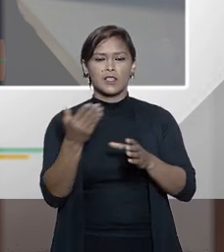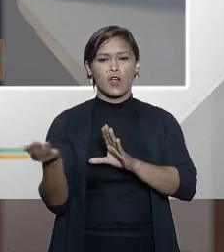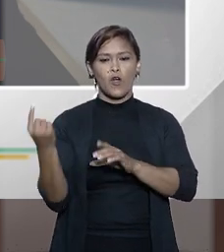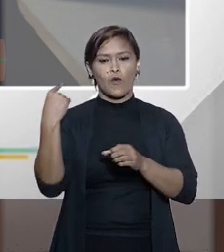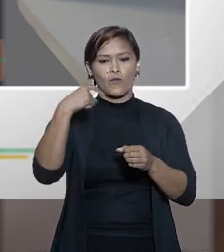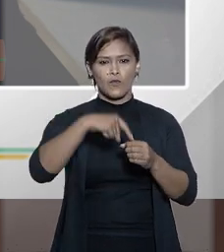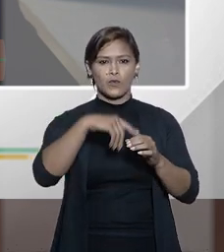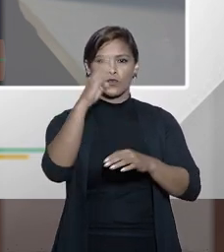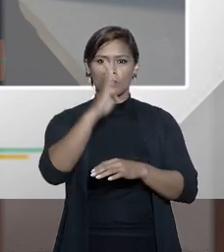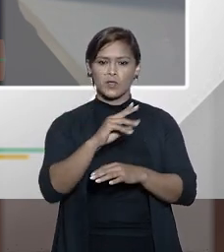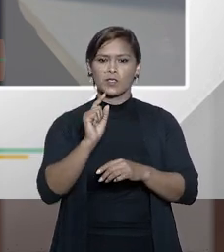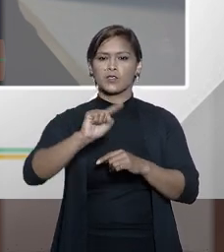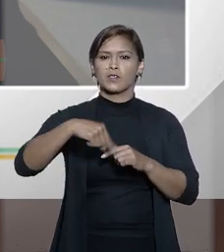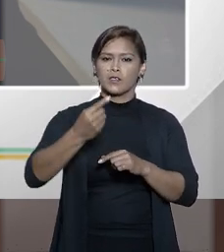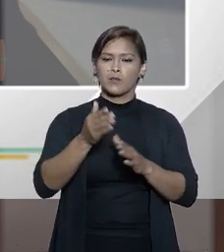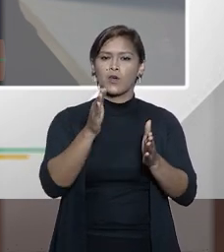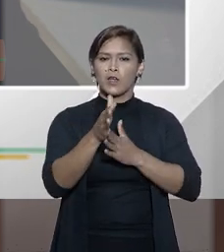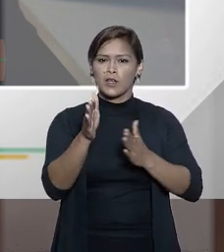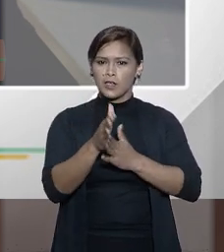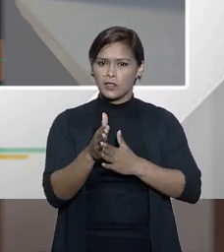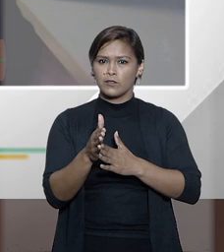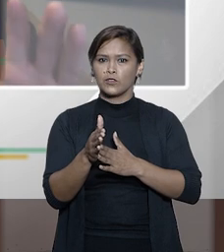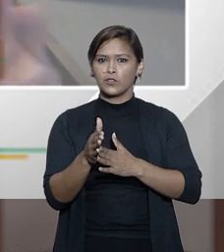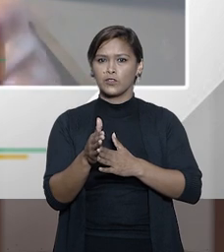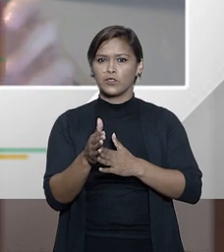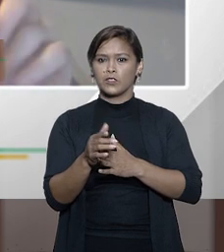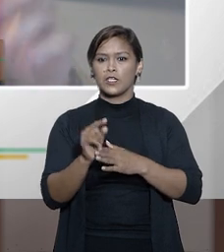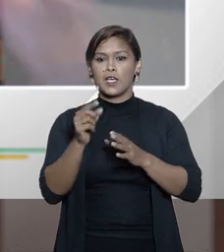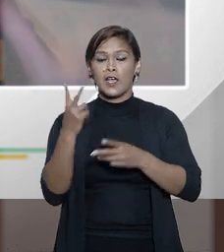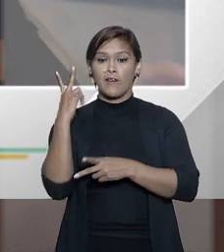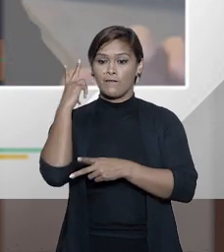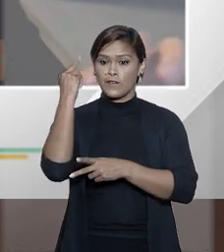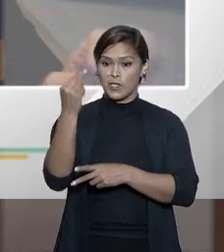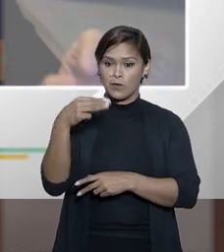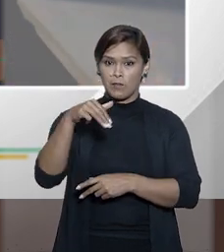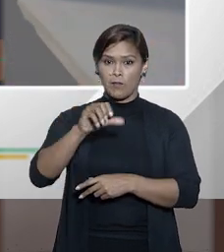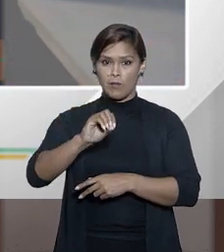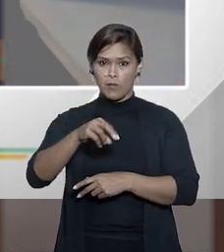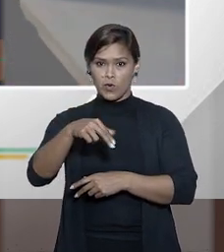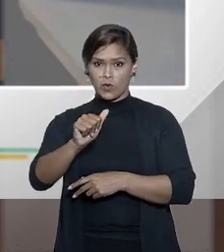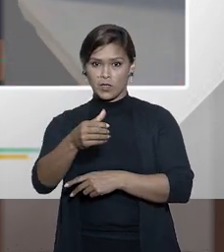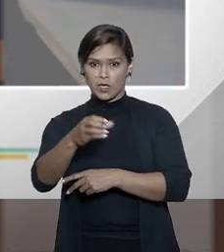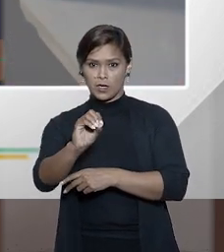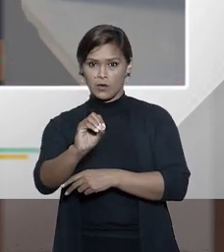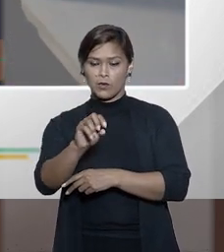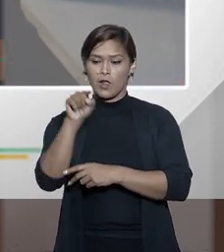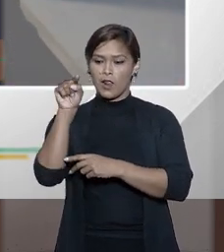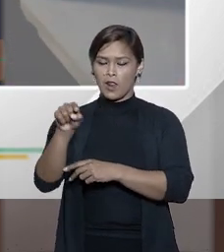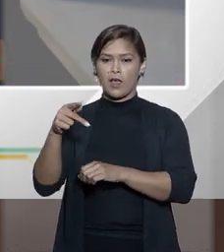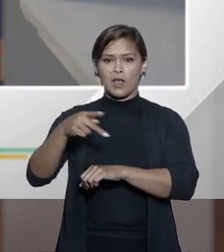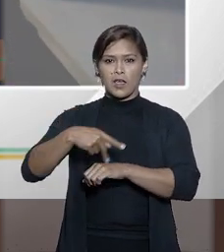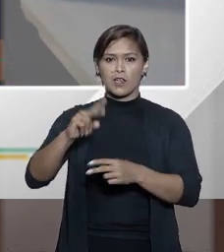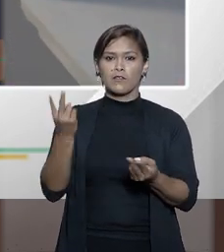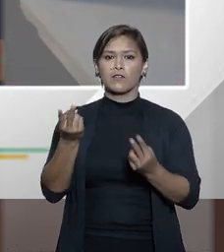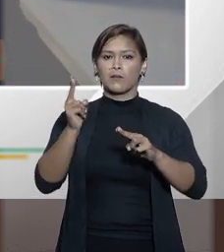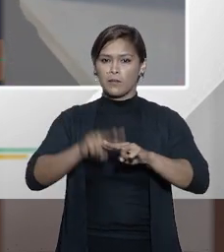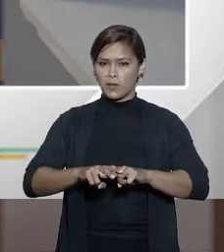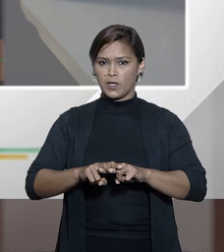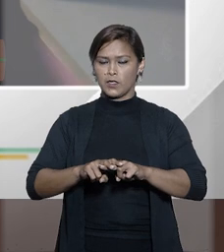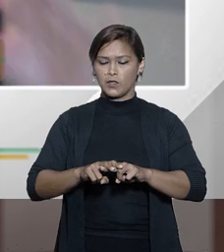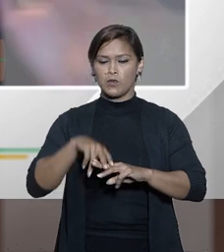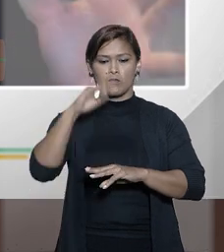extraditado e em seguida ele fugiu para ele fugiu não viajou para Mônaco em Mônaco ele foi preso